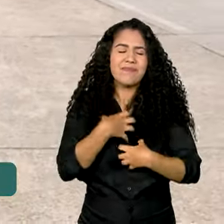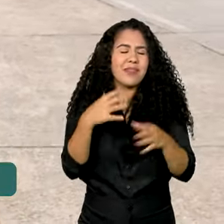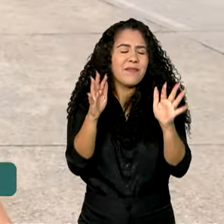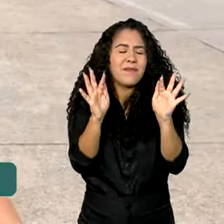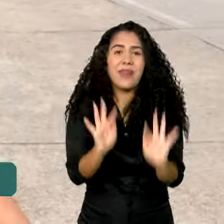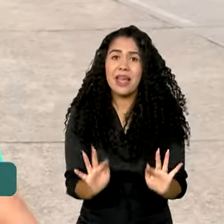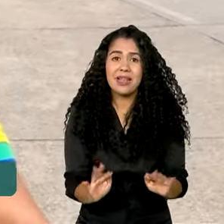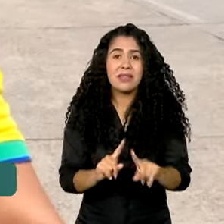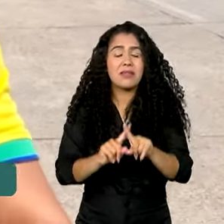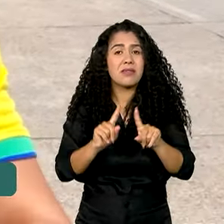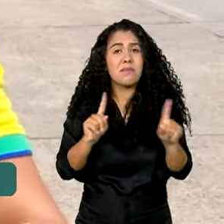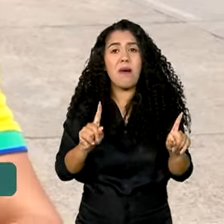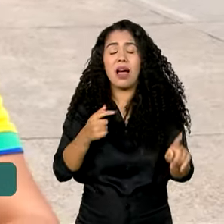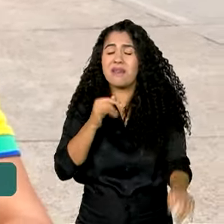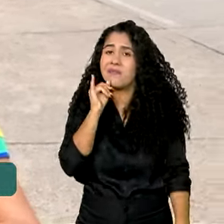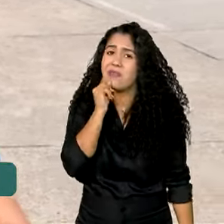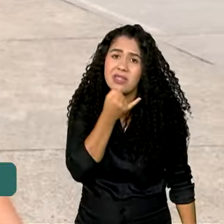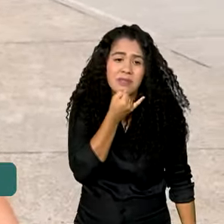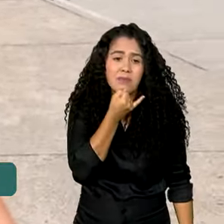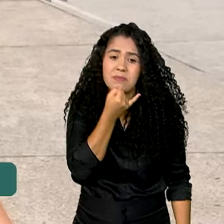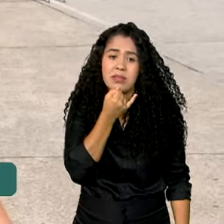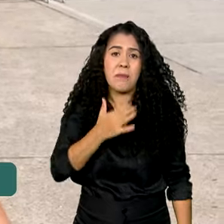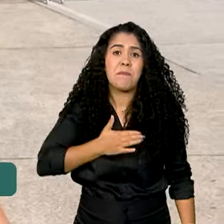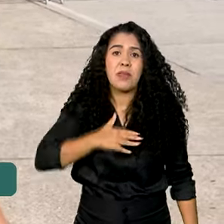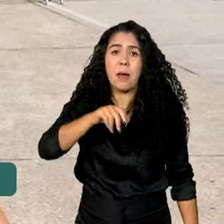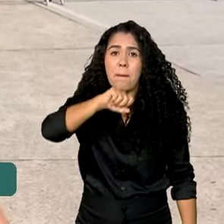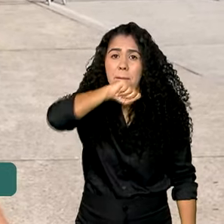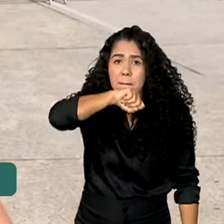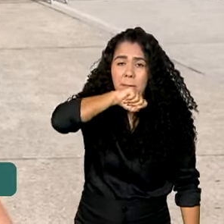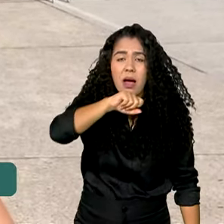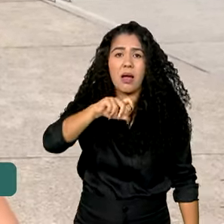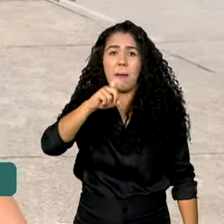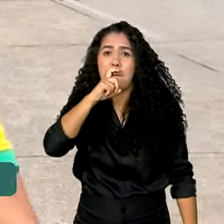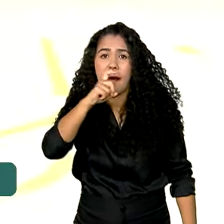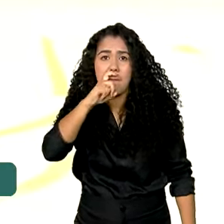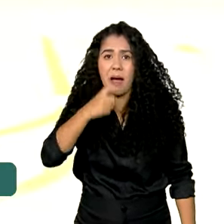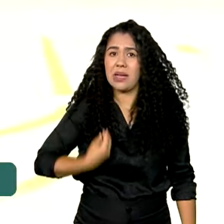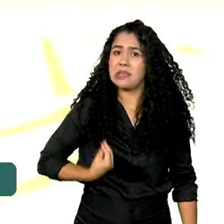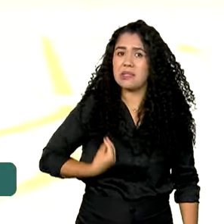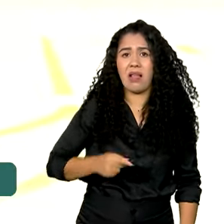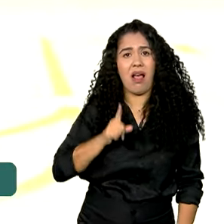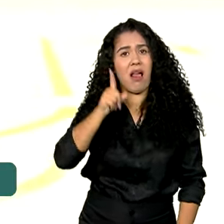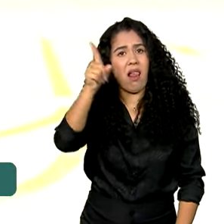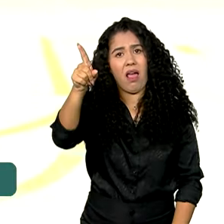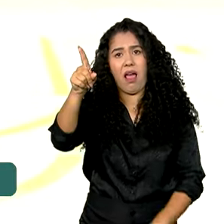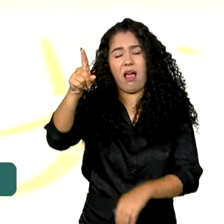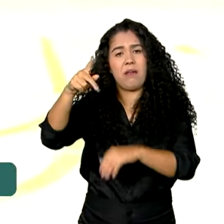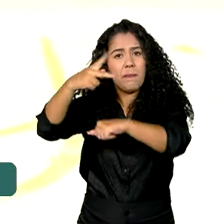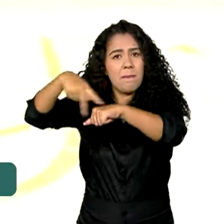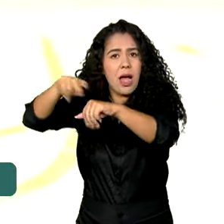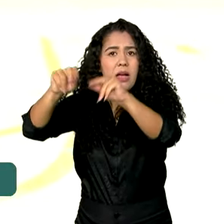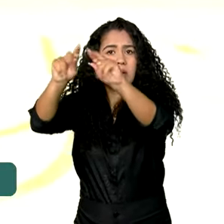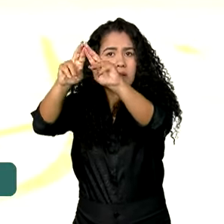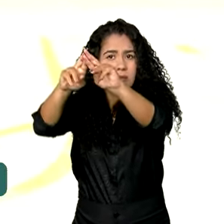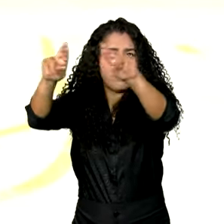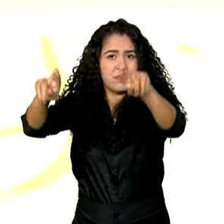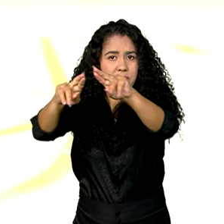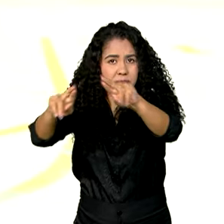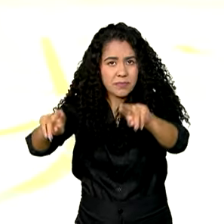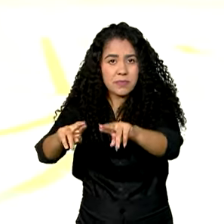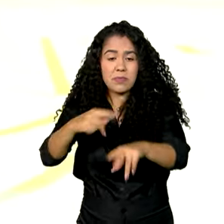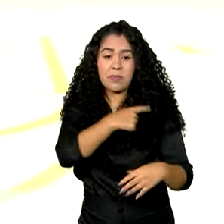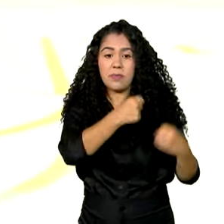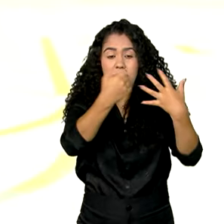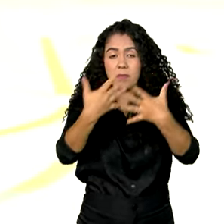mas infelizmente a minha alma está lá, meus pais estão lá embaixo do bombardeio. 228 brasileiros e três animais